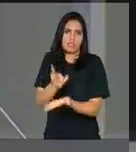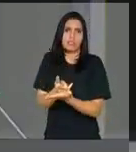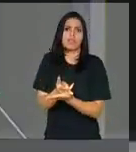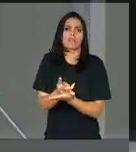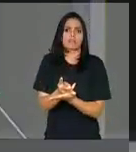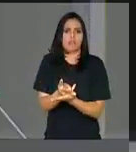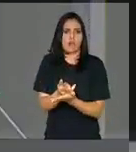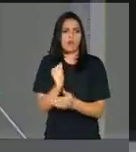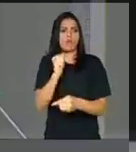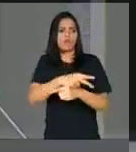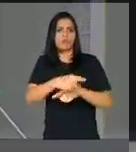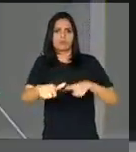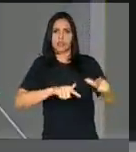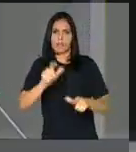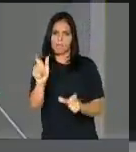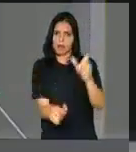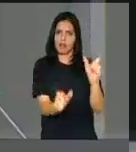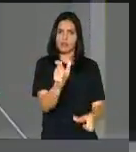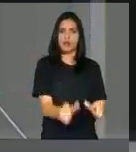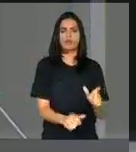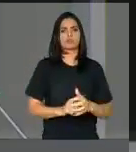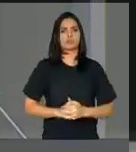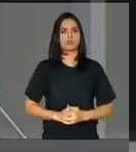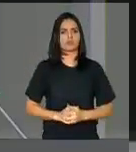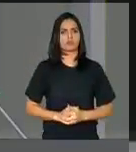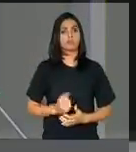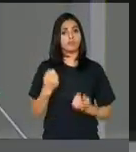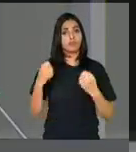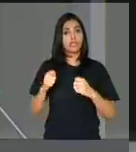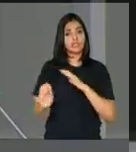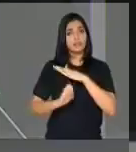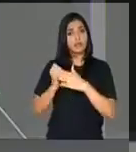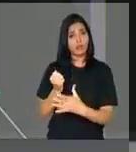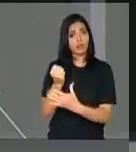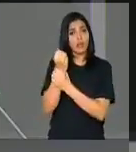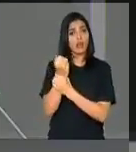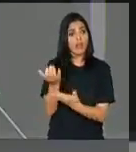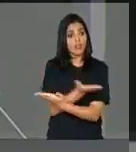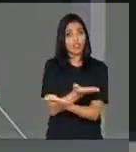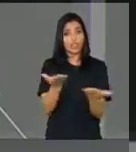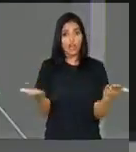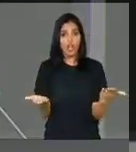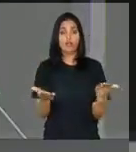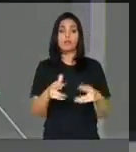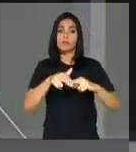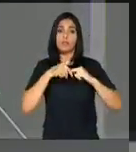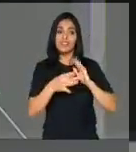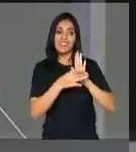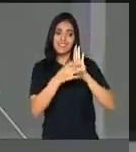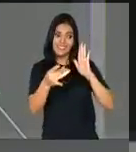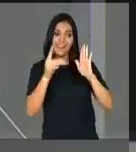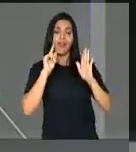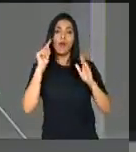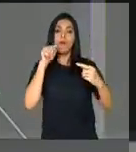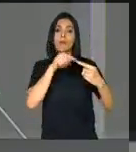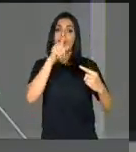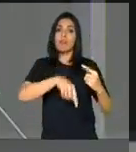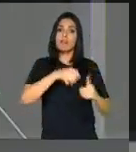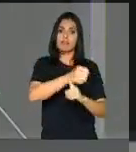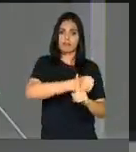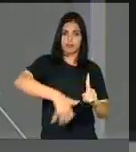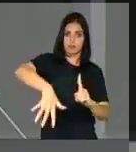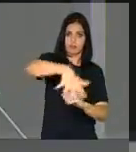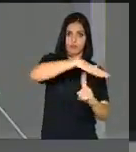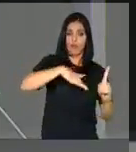empregos. Por isso, o nosso destaque tem esse sentido social, repito, e eu pediria que esse